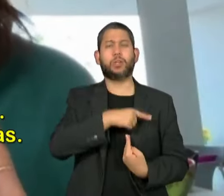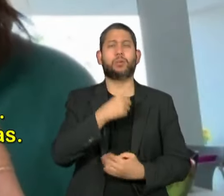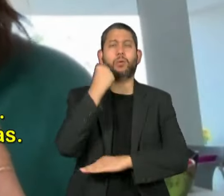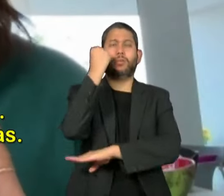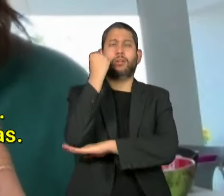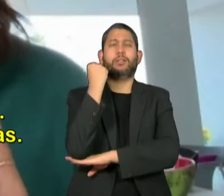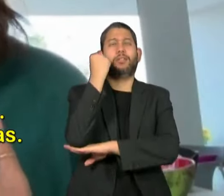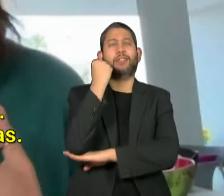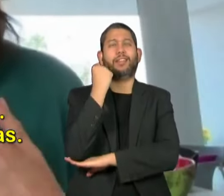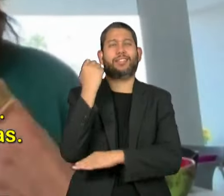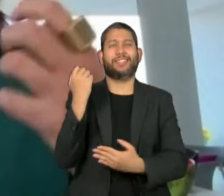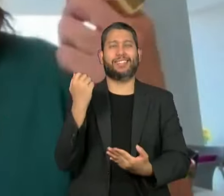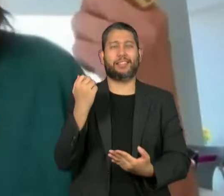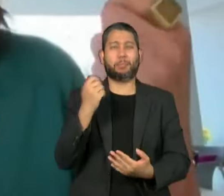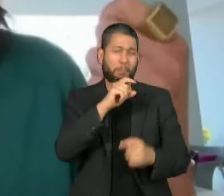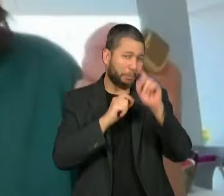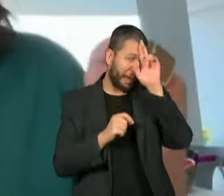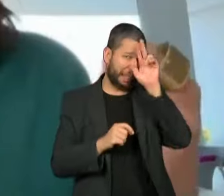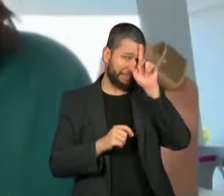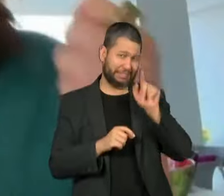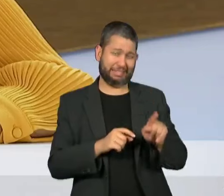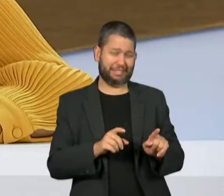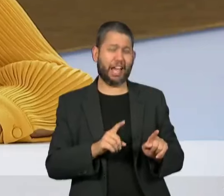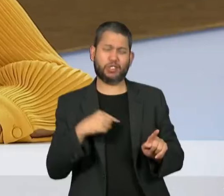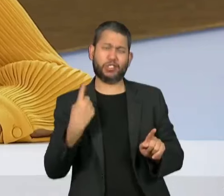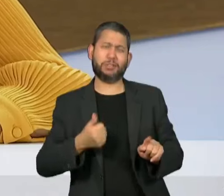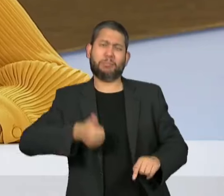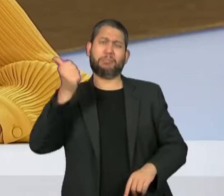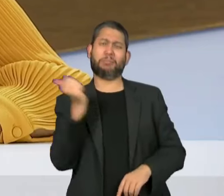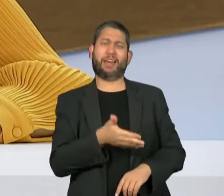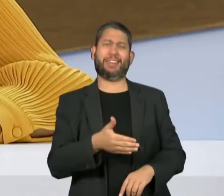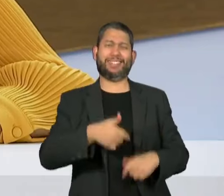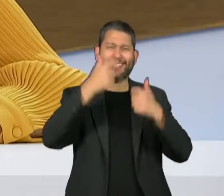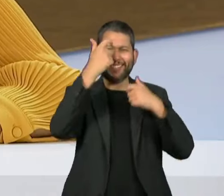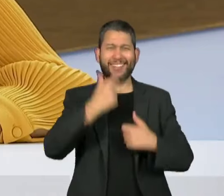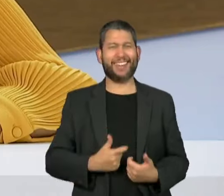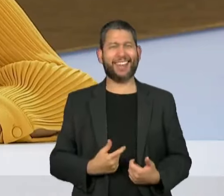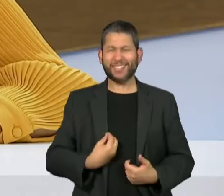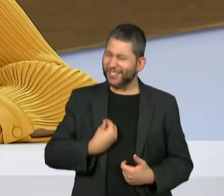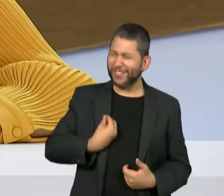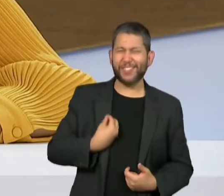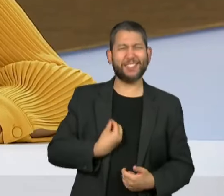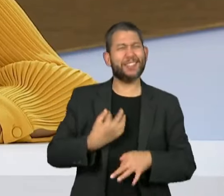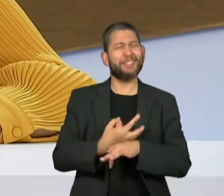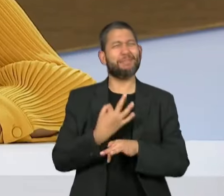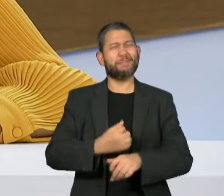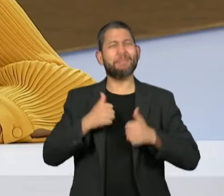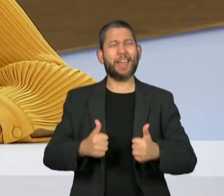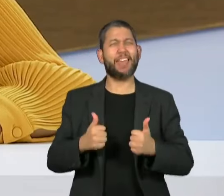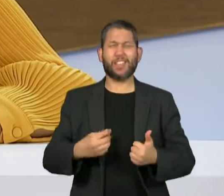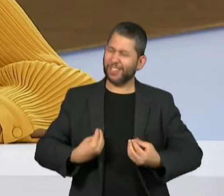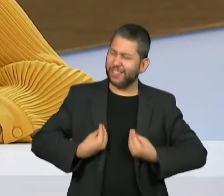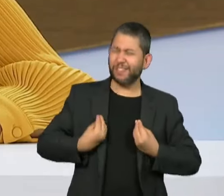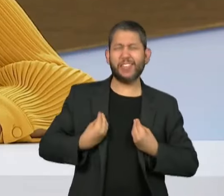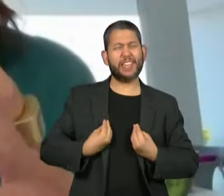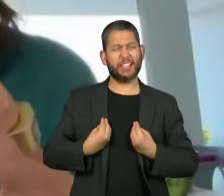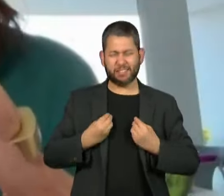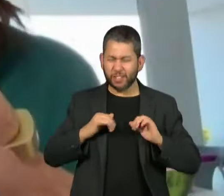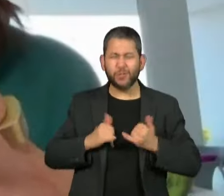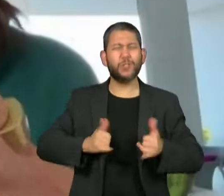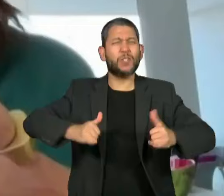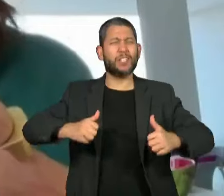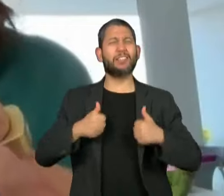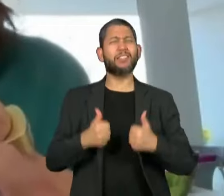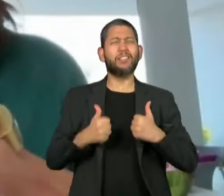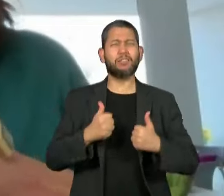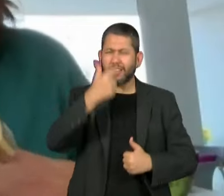tenazes que as cucarachas, não? É um supervivente tão incrível, e tem uma vitalidade tão incrível, que